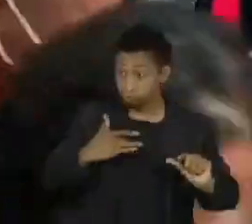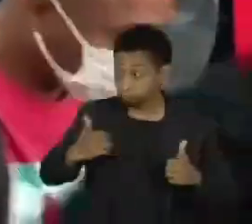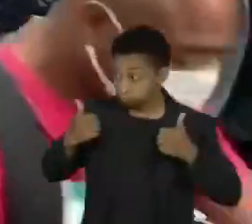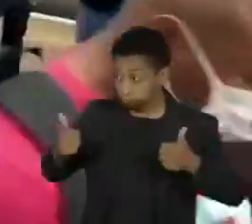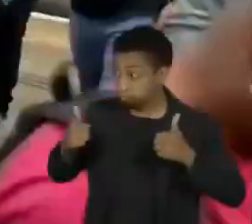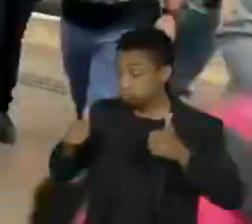carga viral.